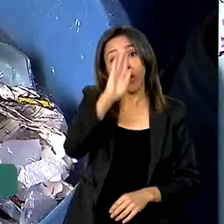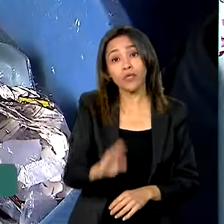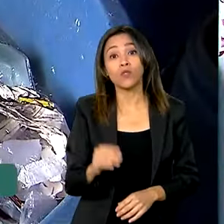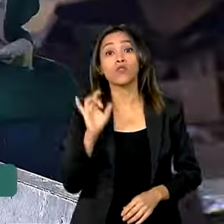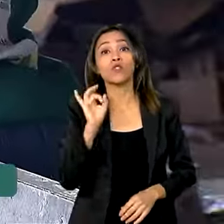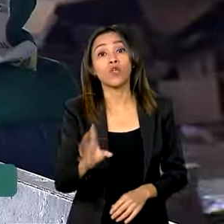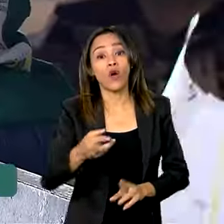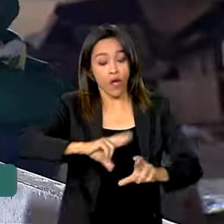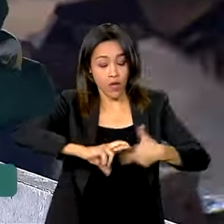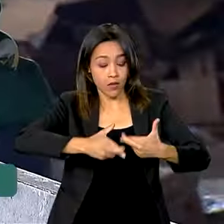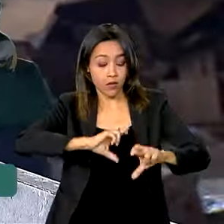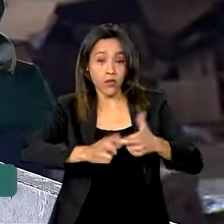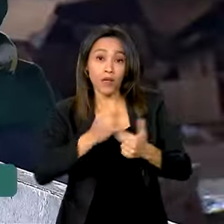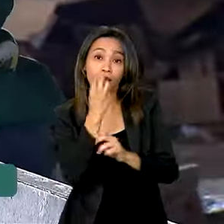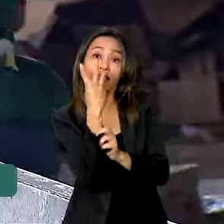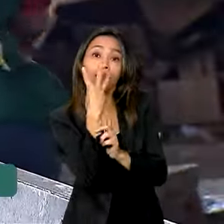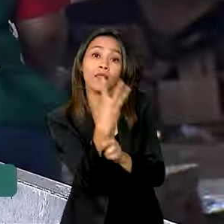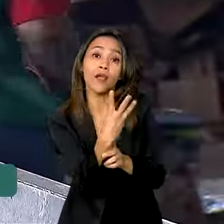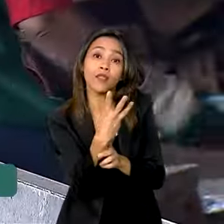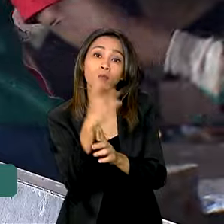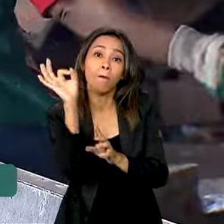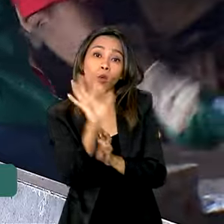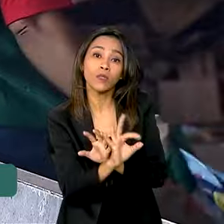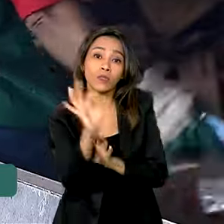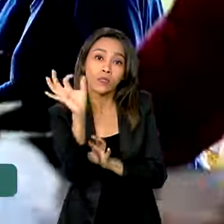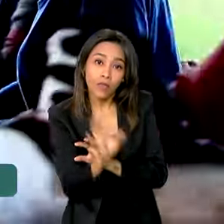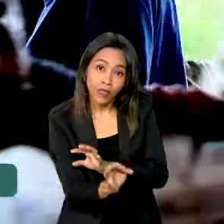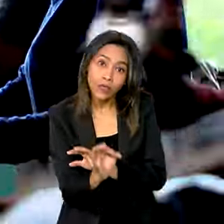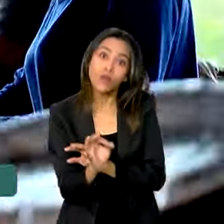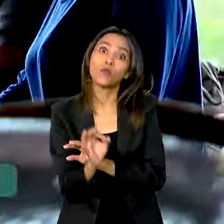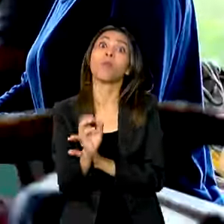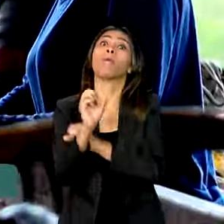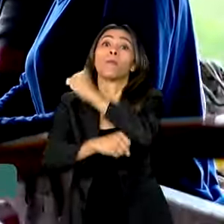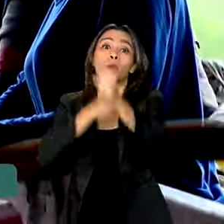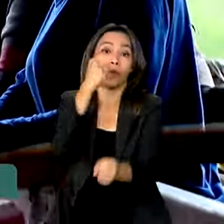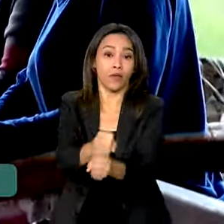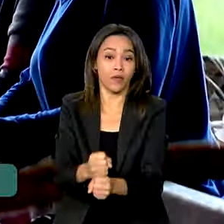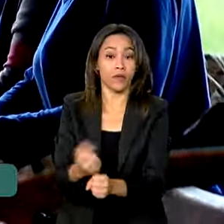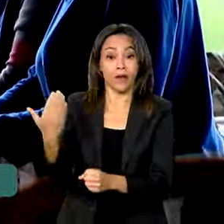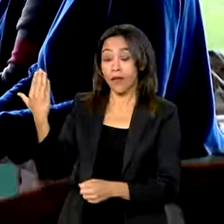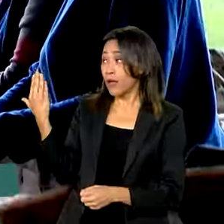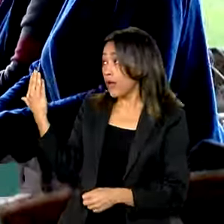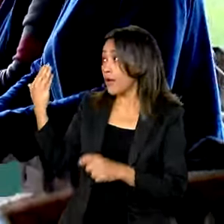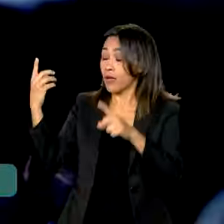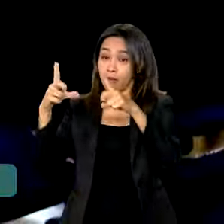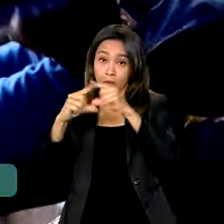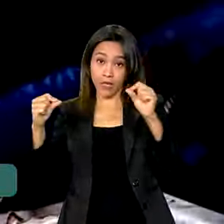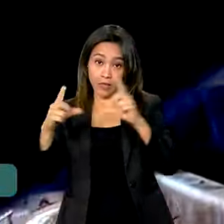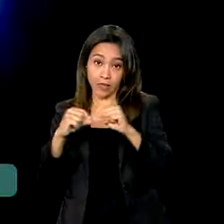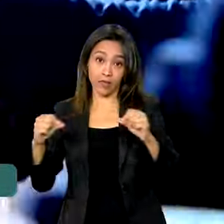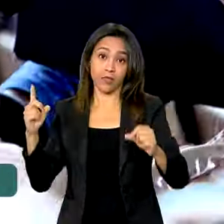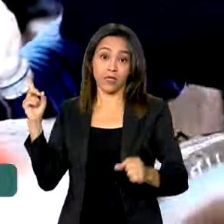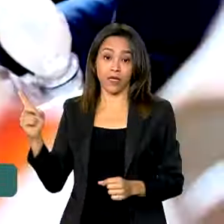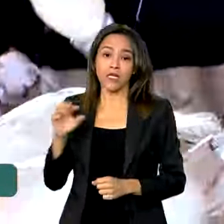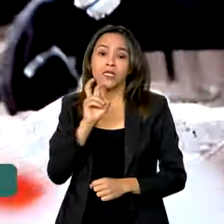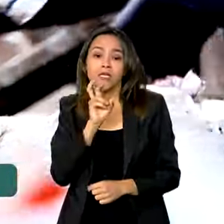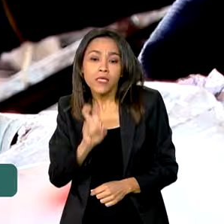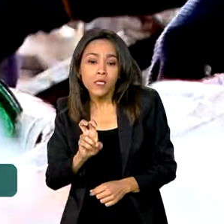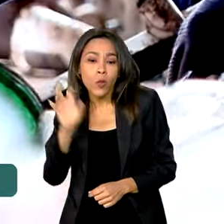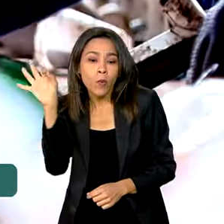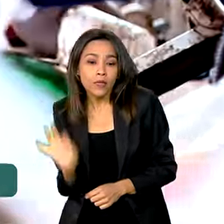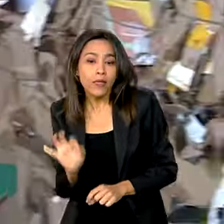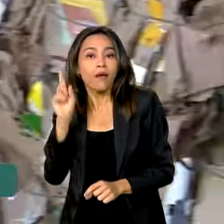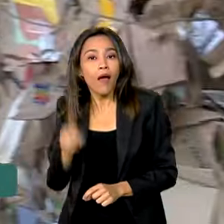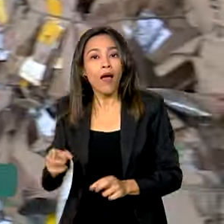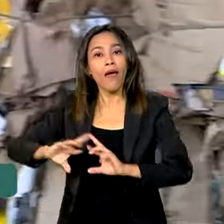79 milhões de toneladas de lixo por ano. Em Brasília, um pouco mais de 5% dos produtos são